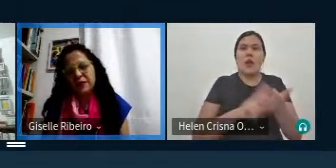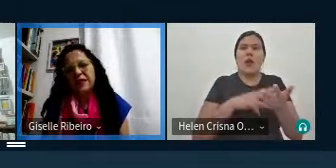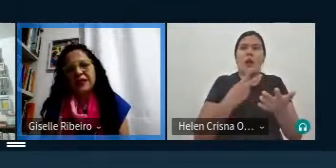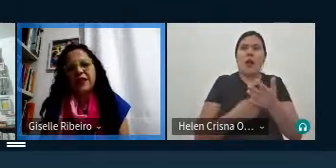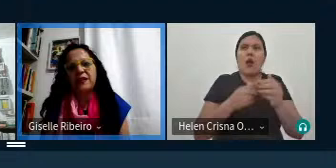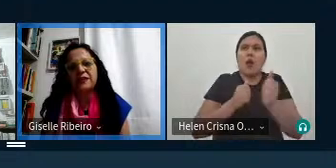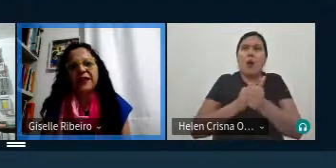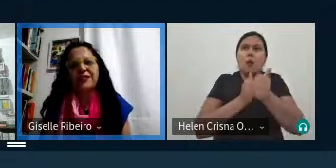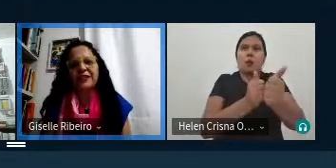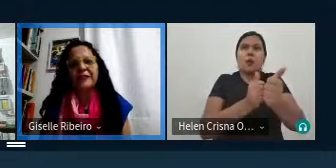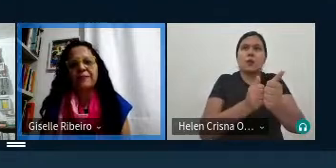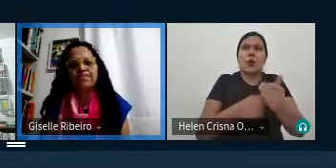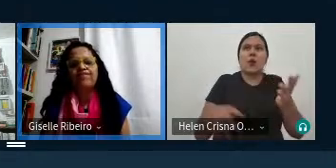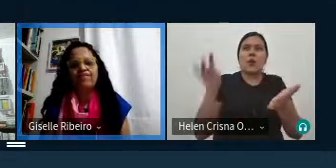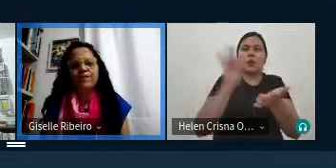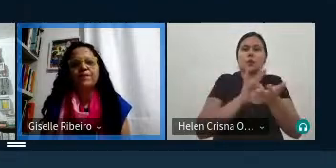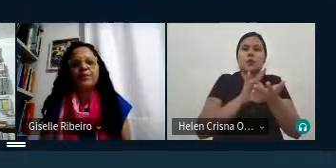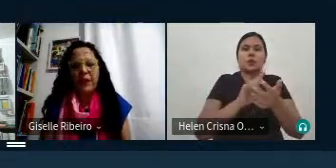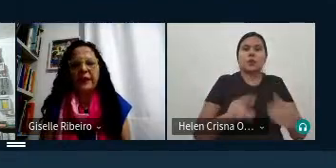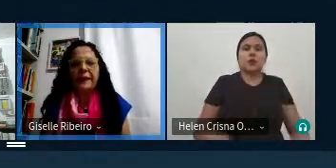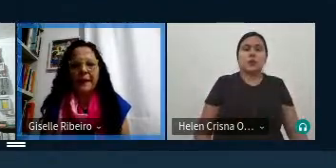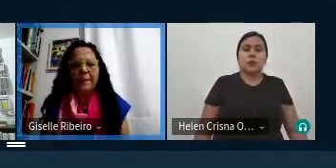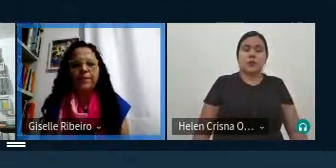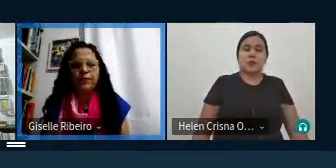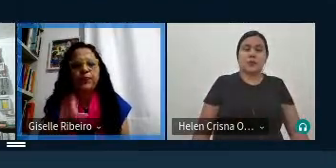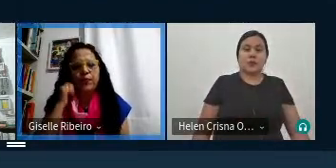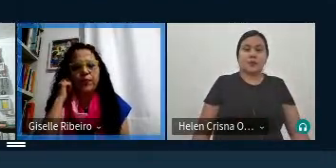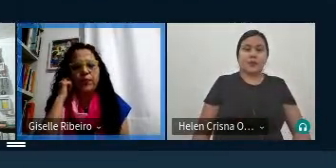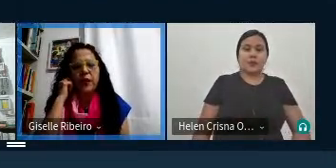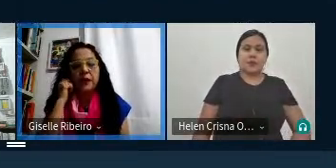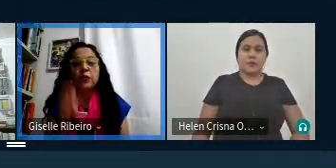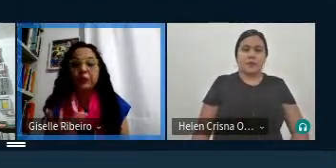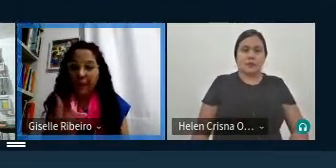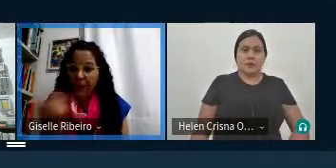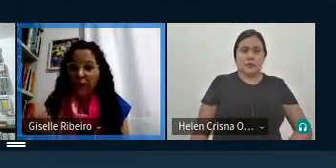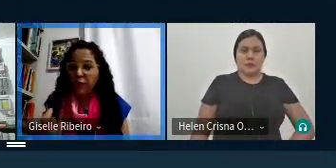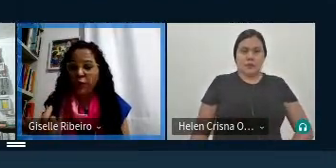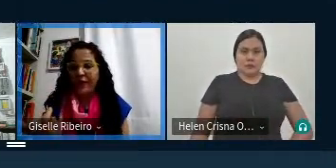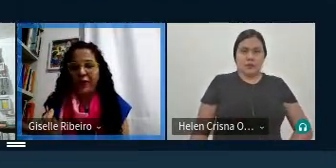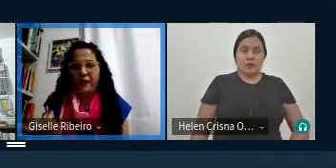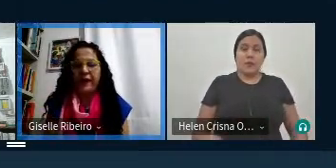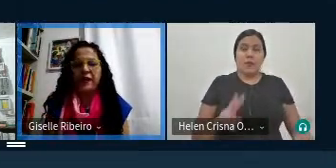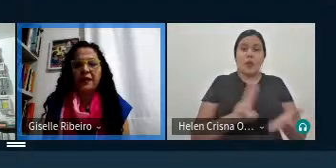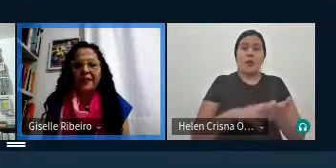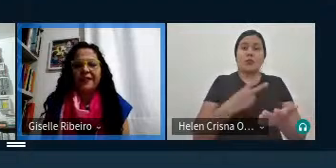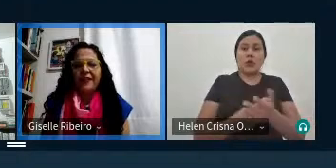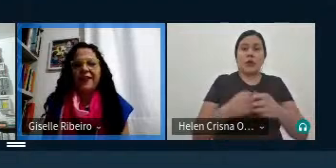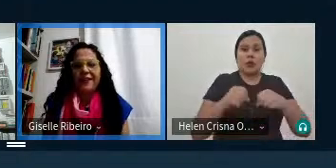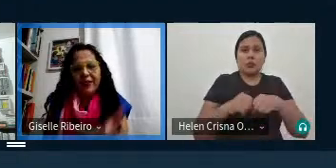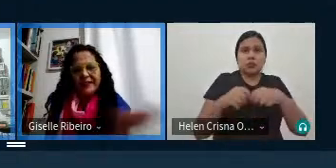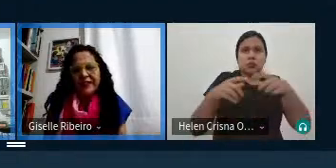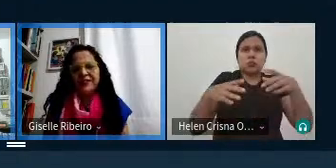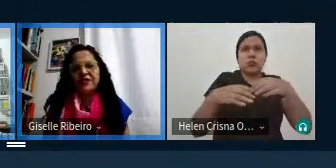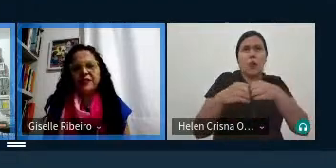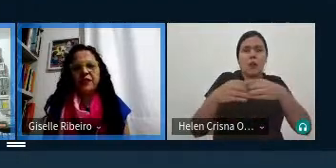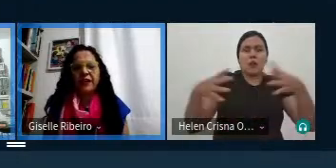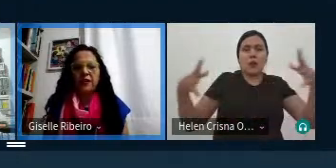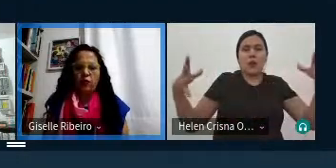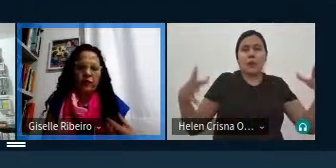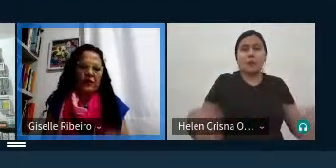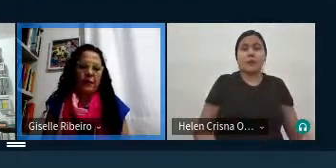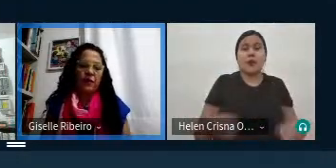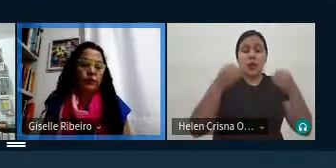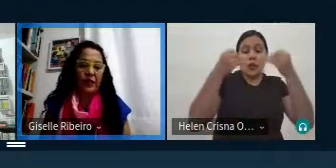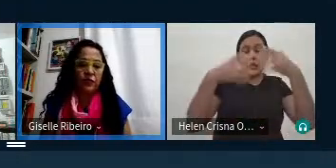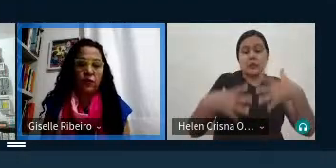próxima dessa realidade exato e a gente e o trabalho é muito maior né e é o que você está dizendo